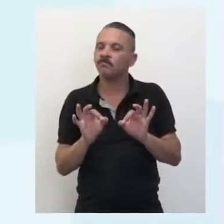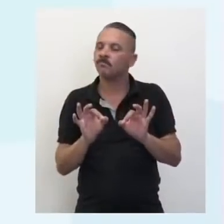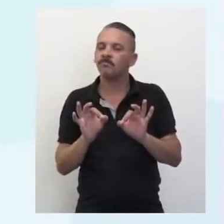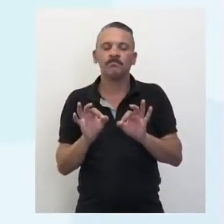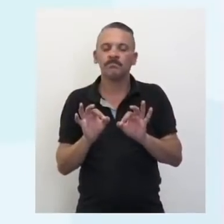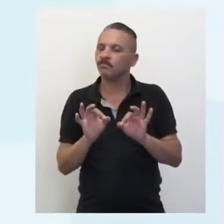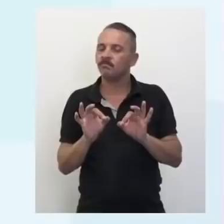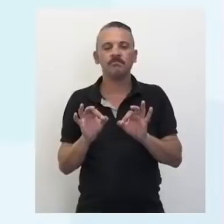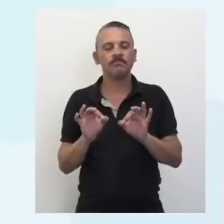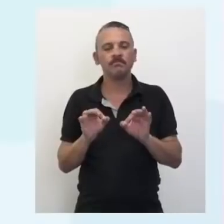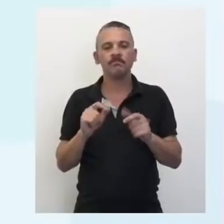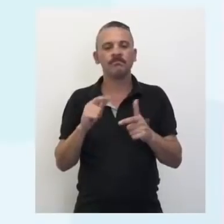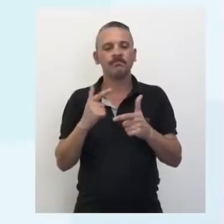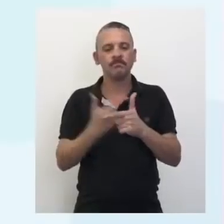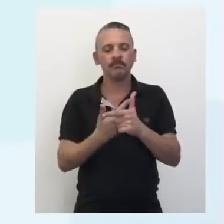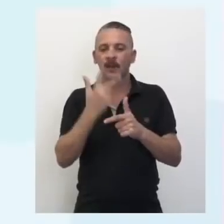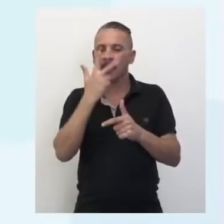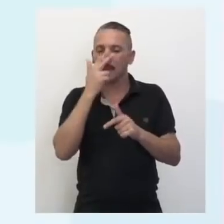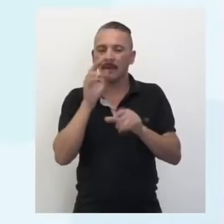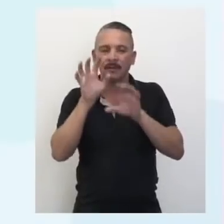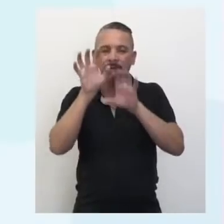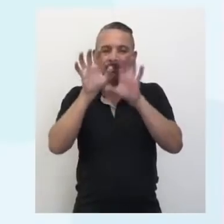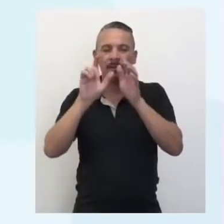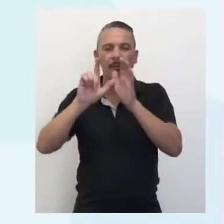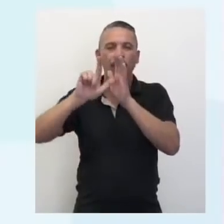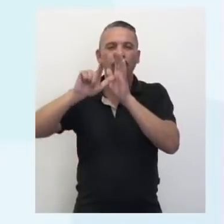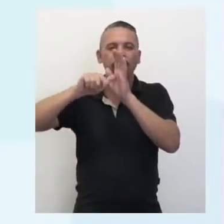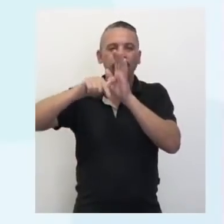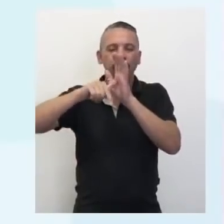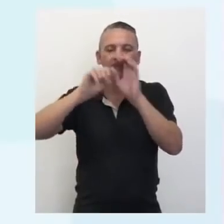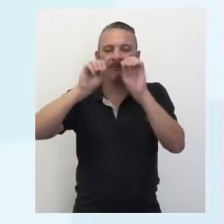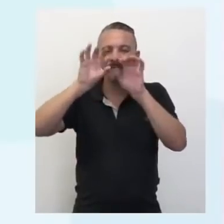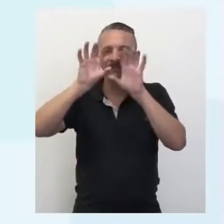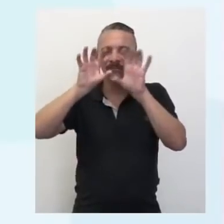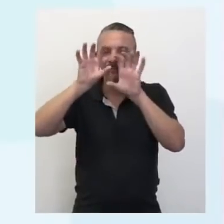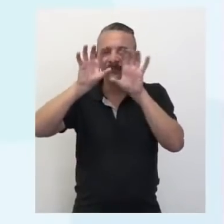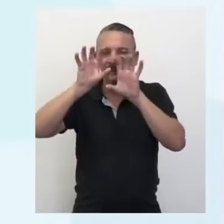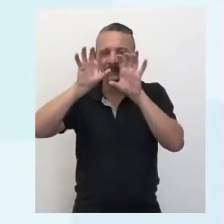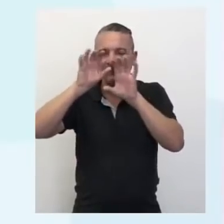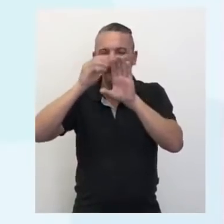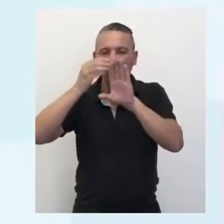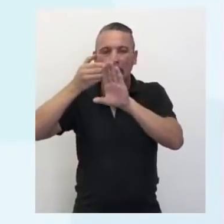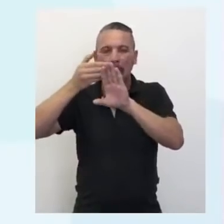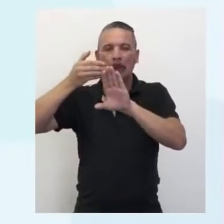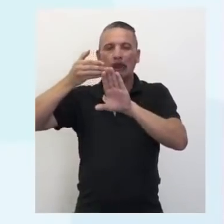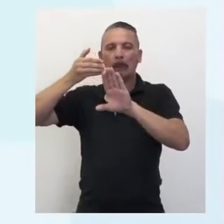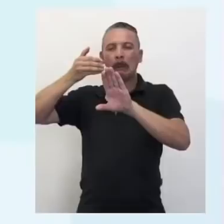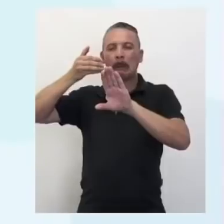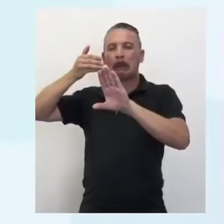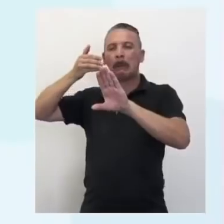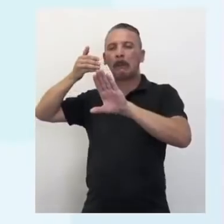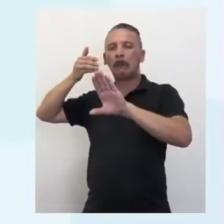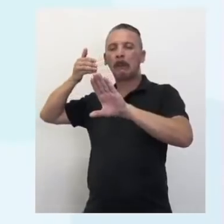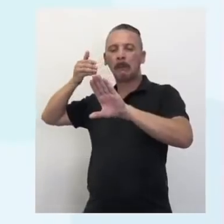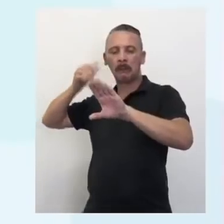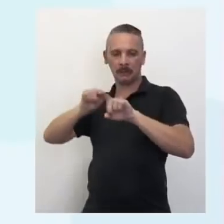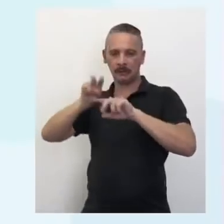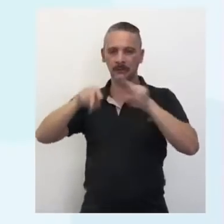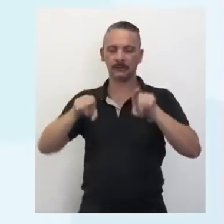ela se forma com um pouco de atraso, então ela fica um pouco mais atrás do que deveria o ponto.